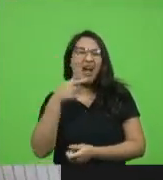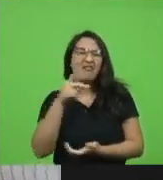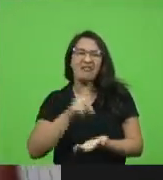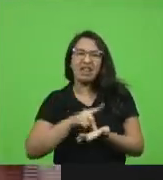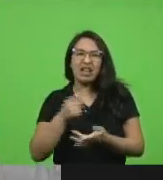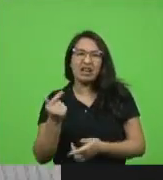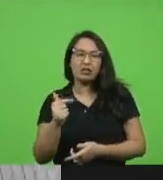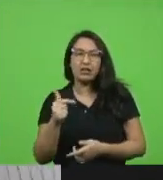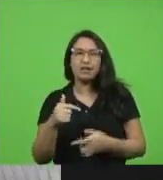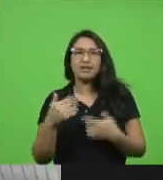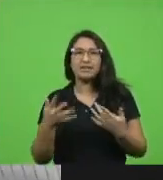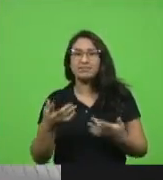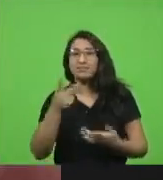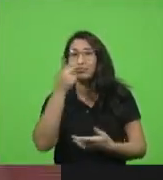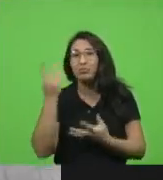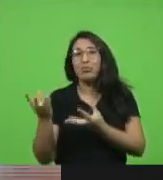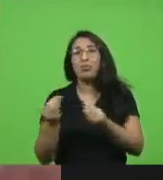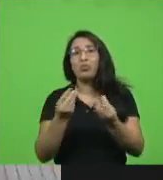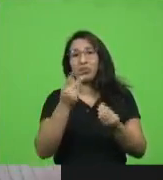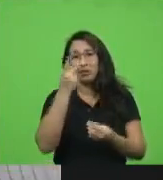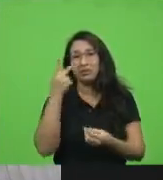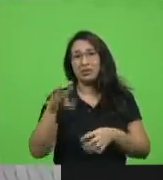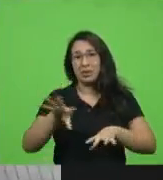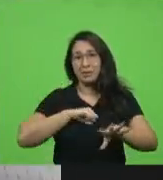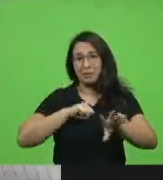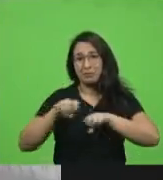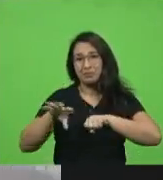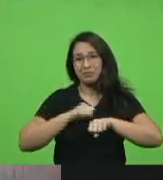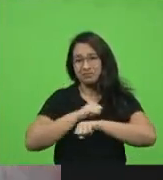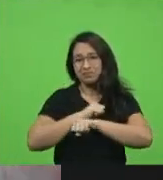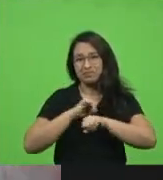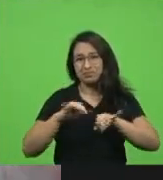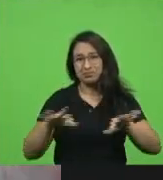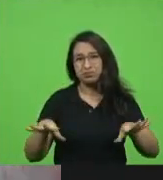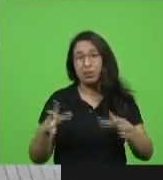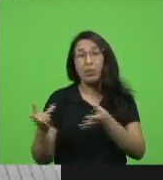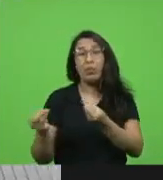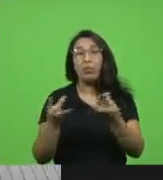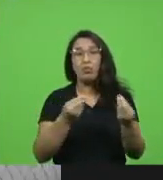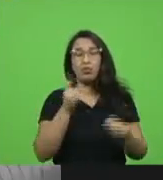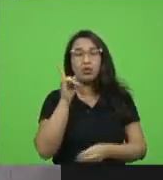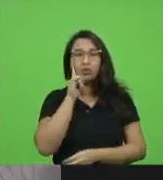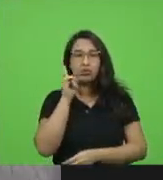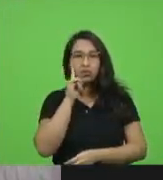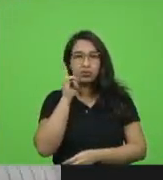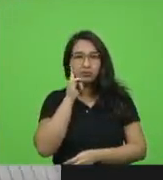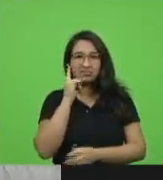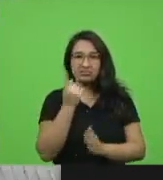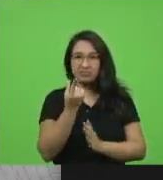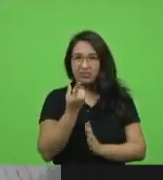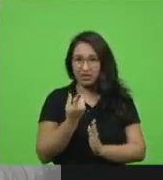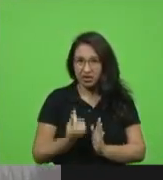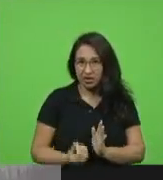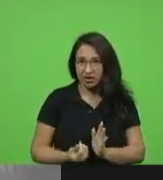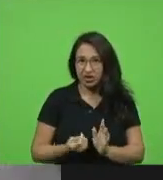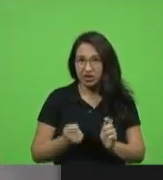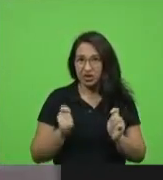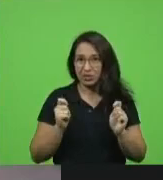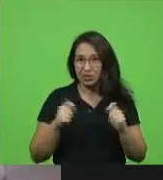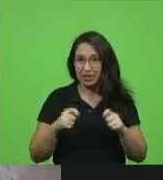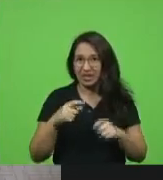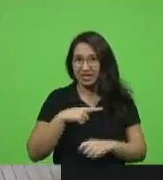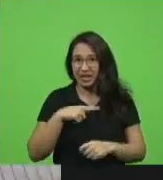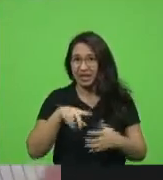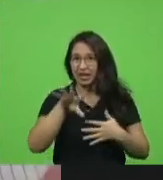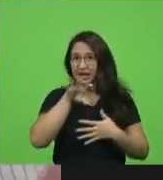contaminando milhares de pessoas por dia não vai haver dinheiro que chega não vai haver respiradores que